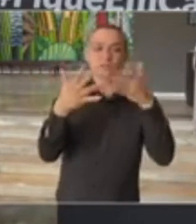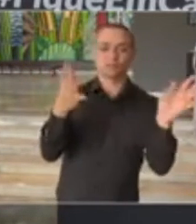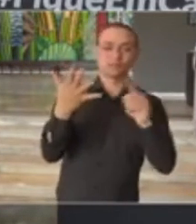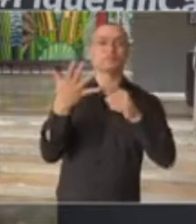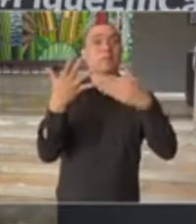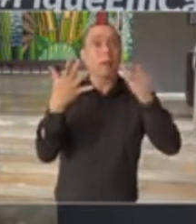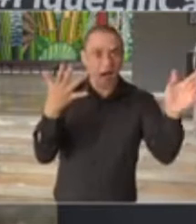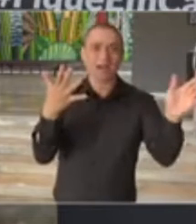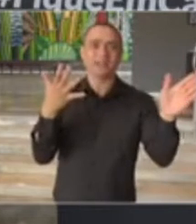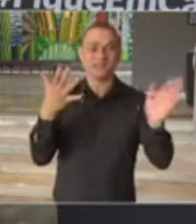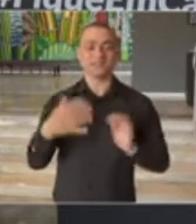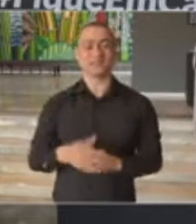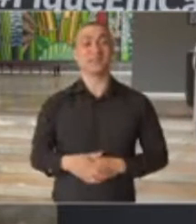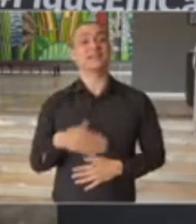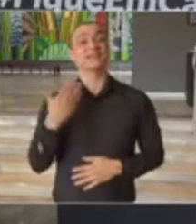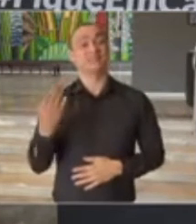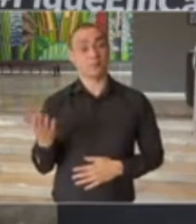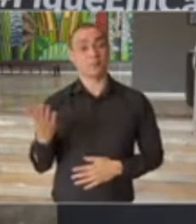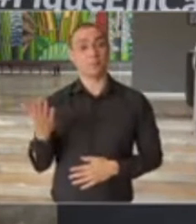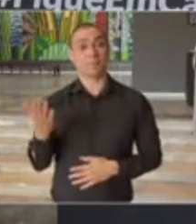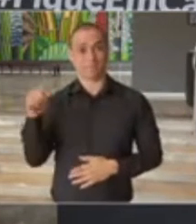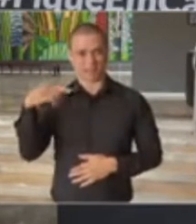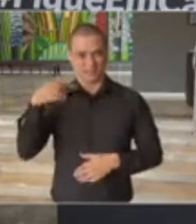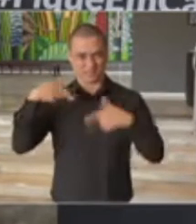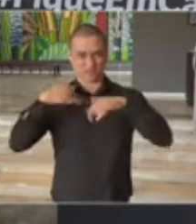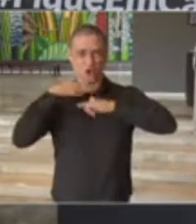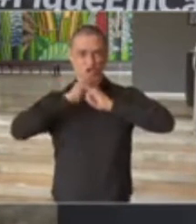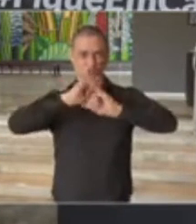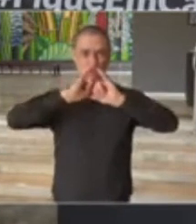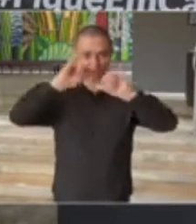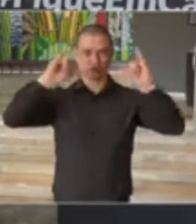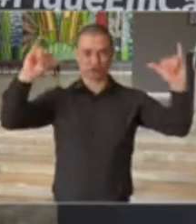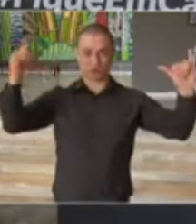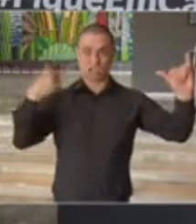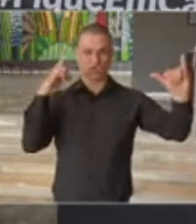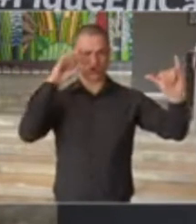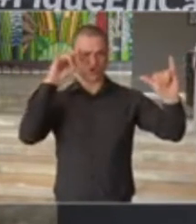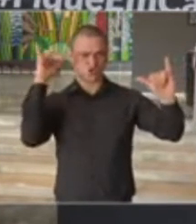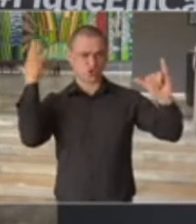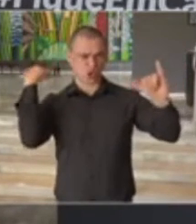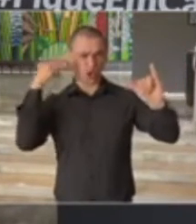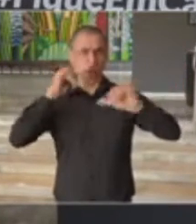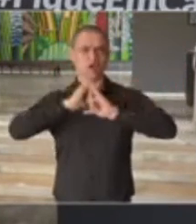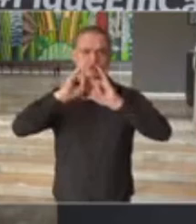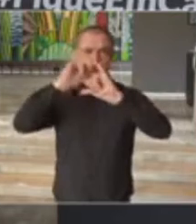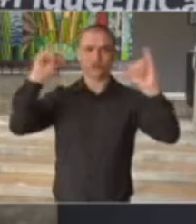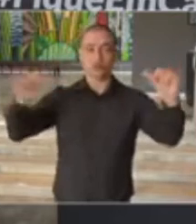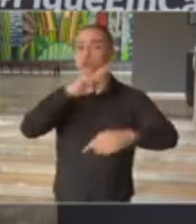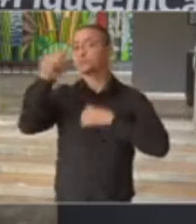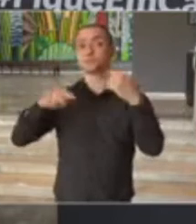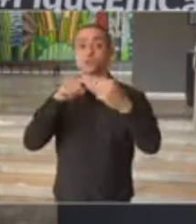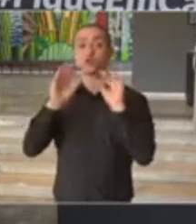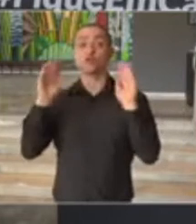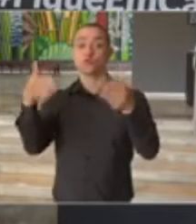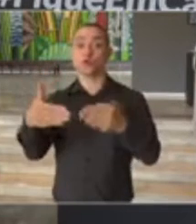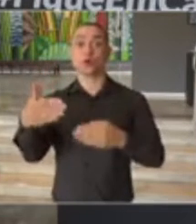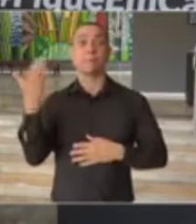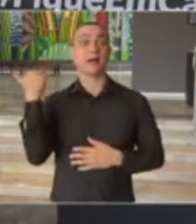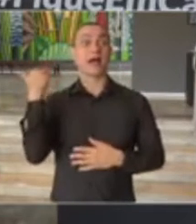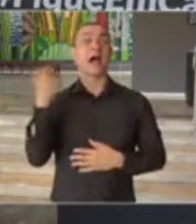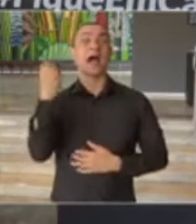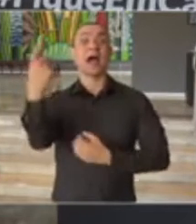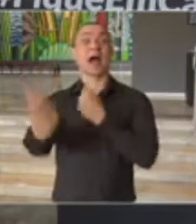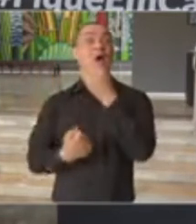funcionar. O trabalho de divulgação que nós estamos fazendo nesses últimos dias é voltado às atividades que haviam